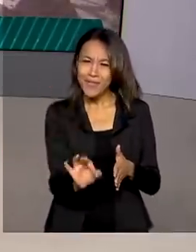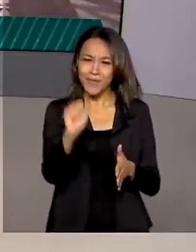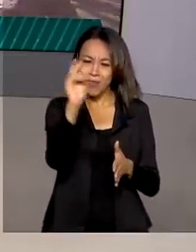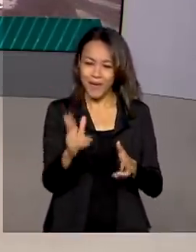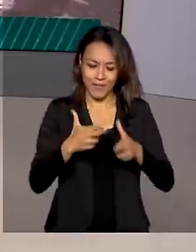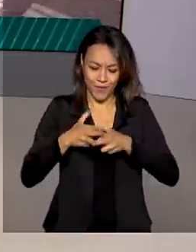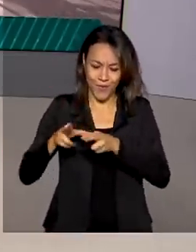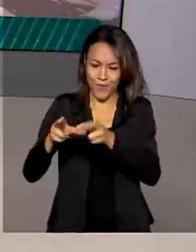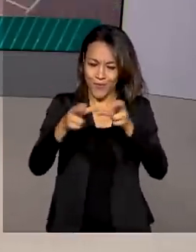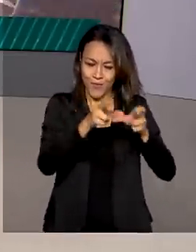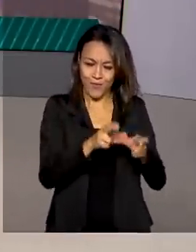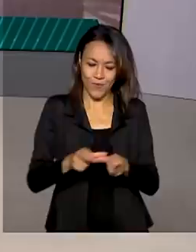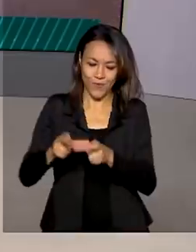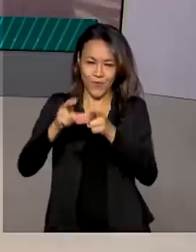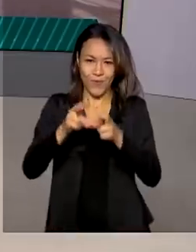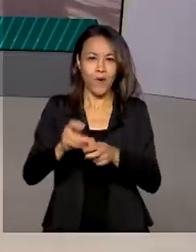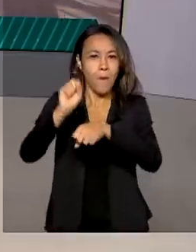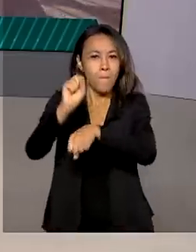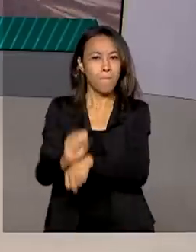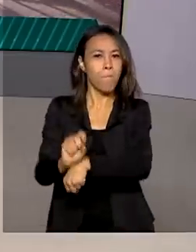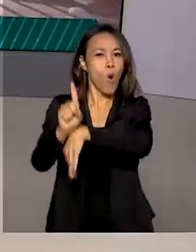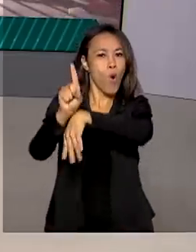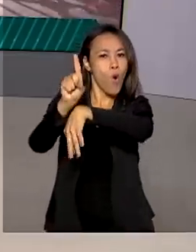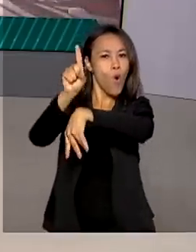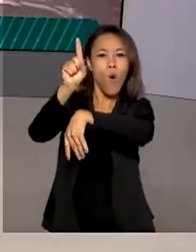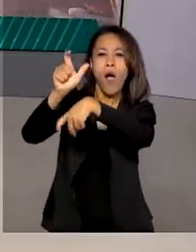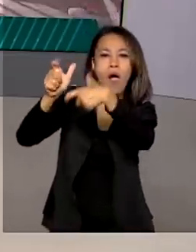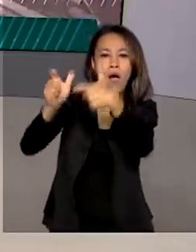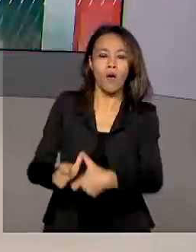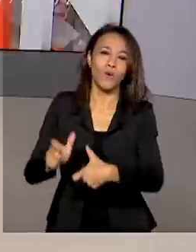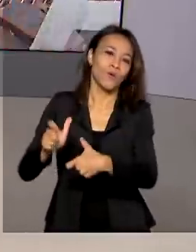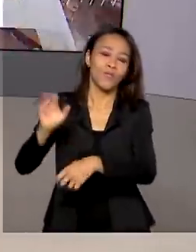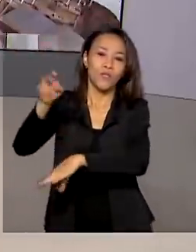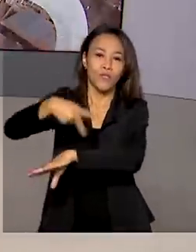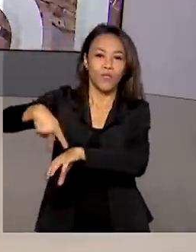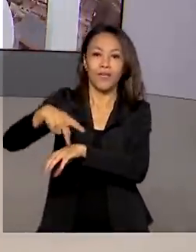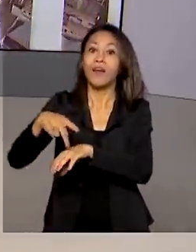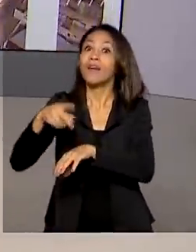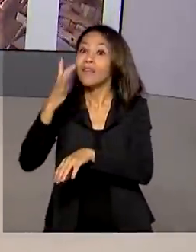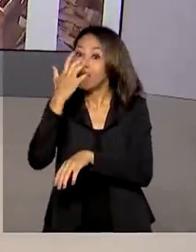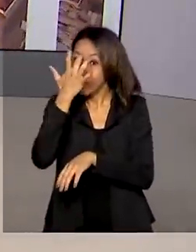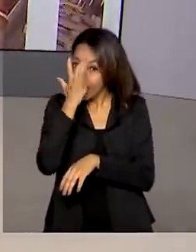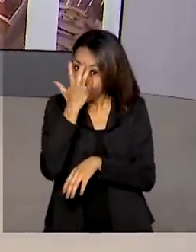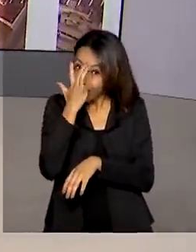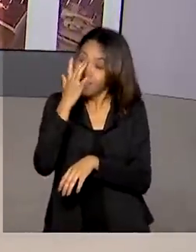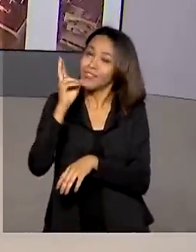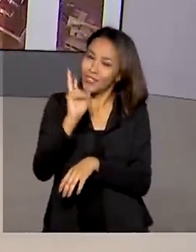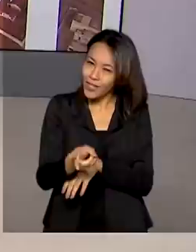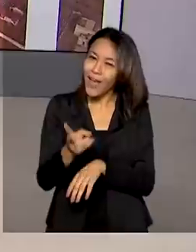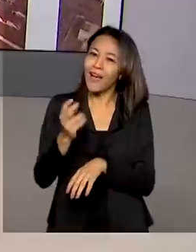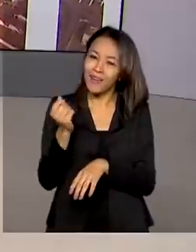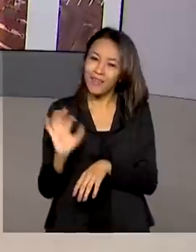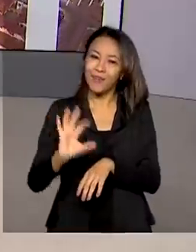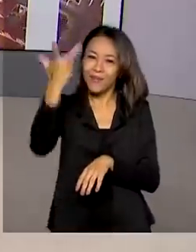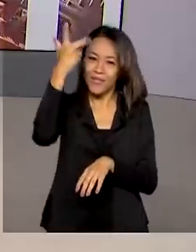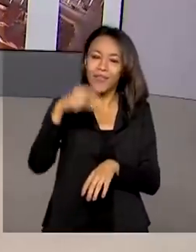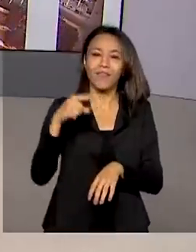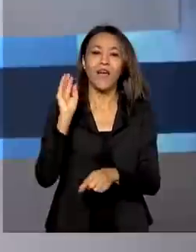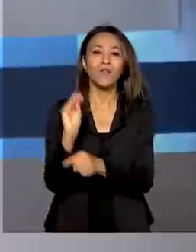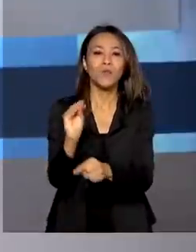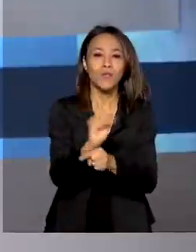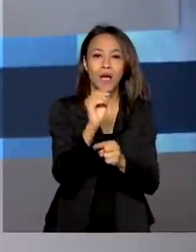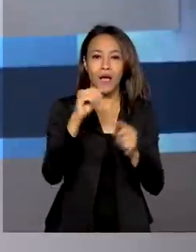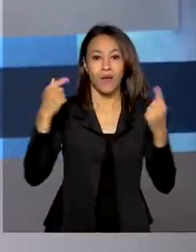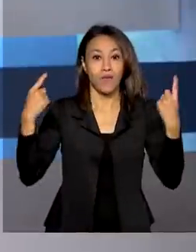domingo de uma base espacial na Índia. O Amazônia 1 já está em funcionamento e vai monitorar o desmatamento na Amazônia.